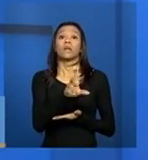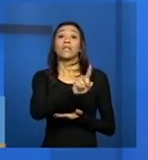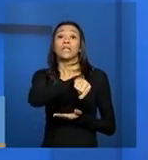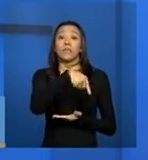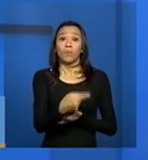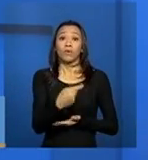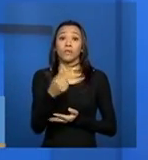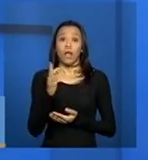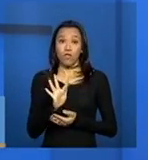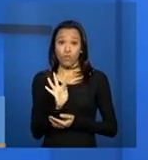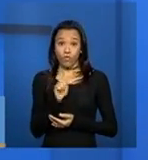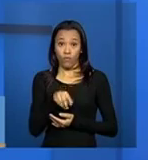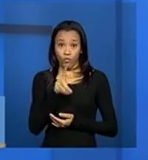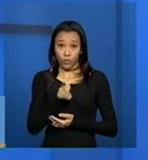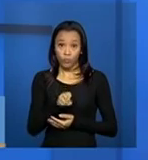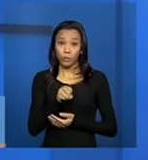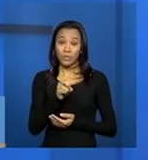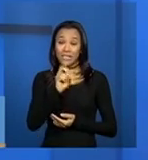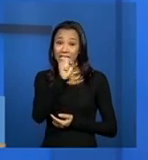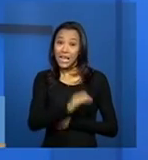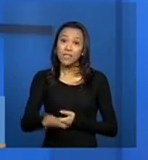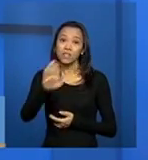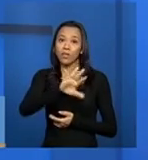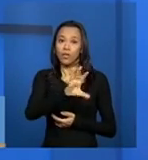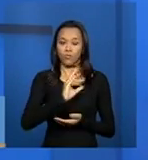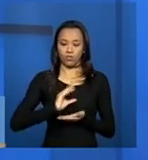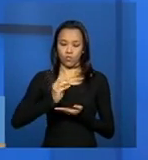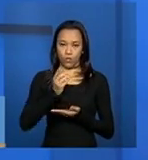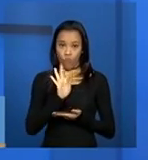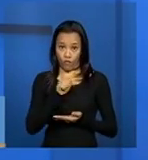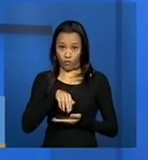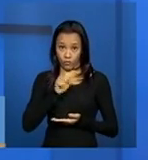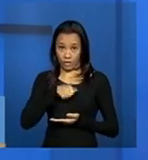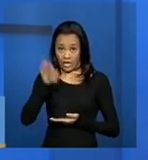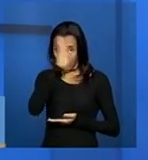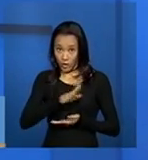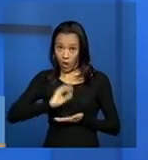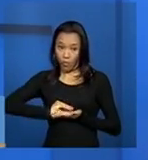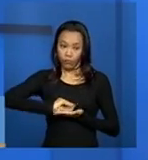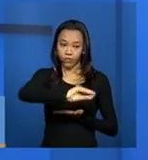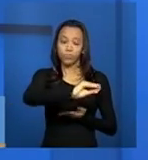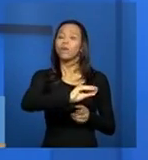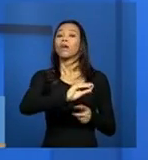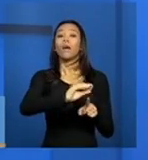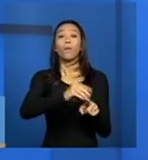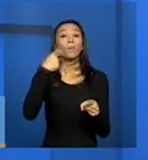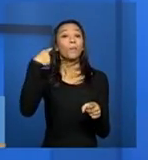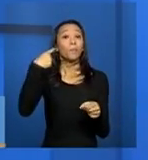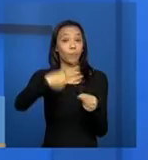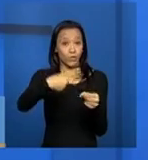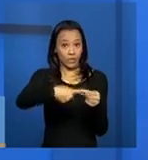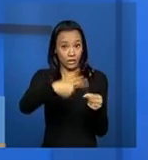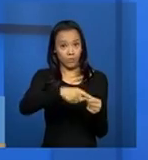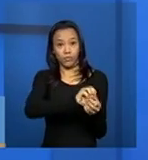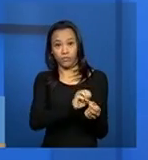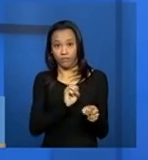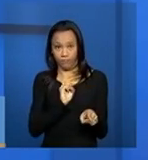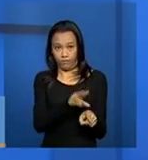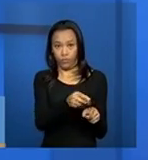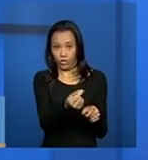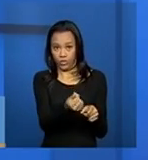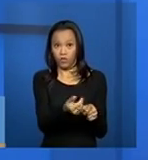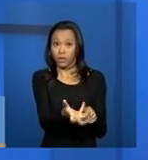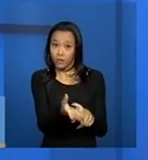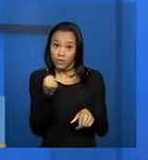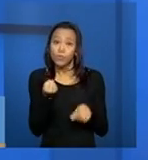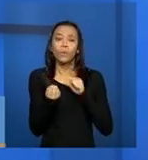do Fundo Nacional de Assistência Social para o Fundo Municipal de Assistência Social. Esse valor, esse recurso financeiro, ele